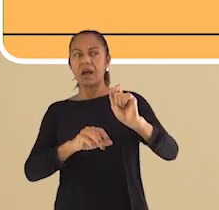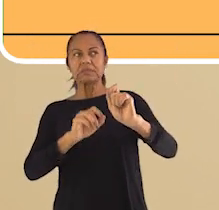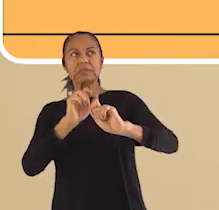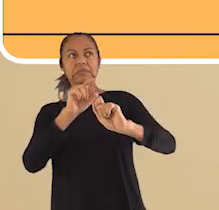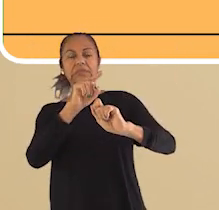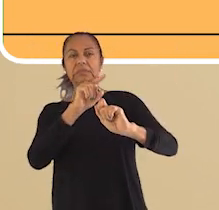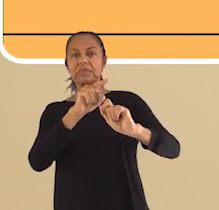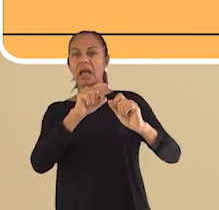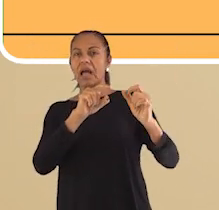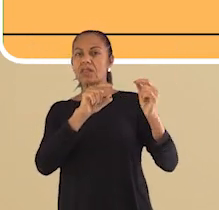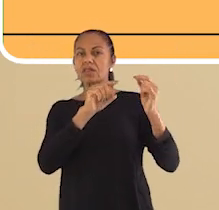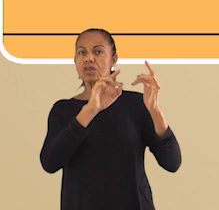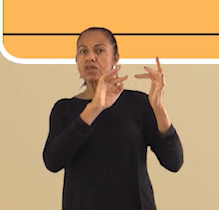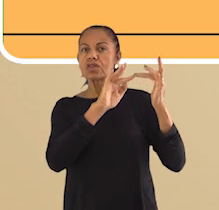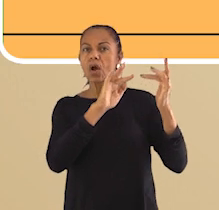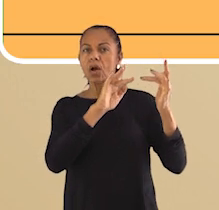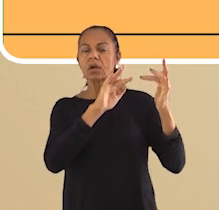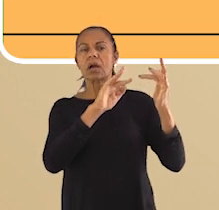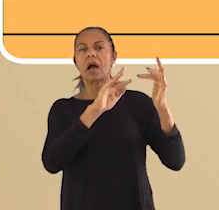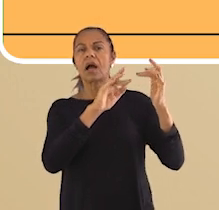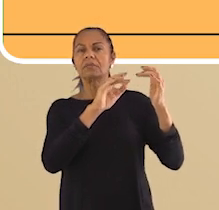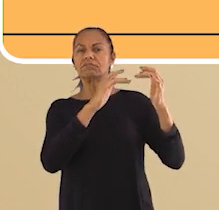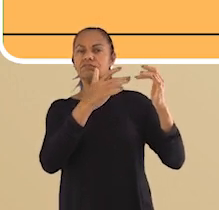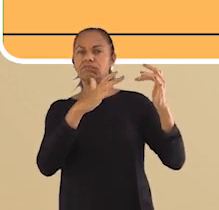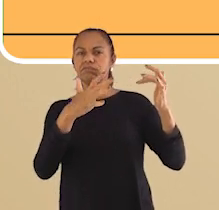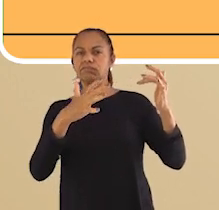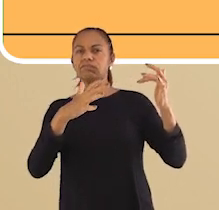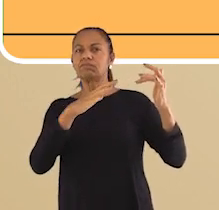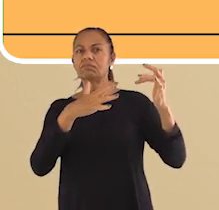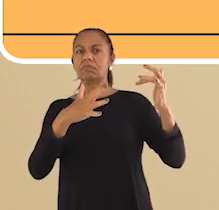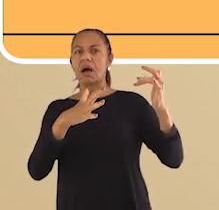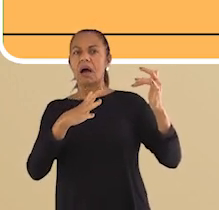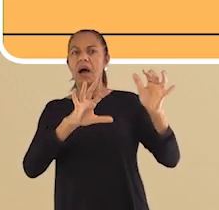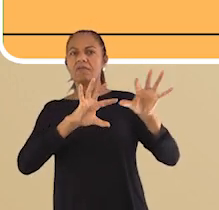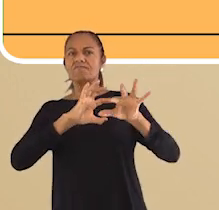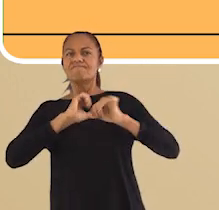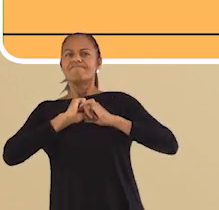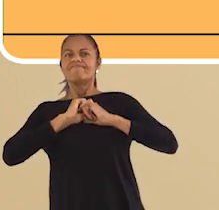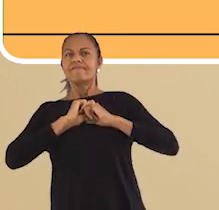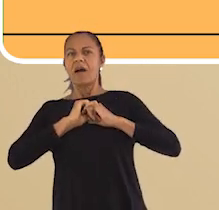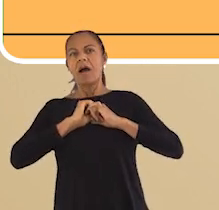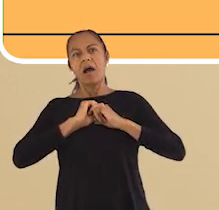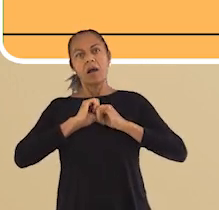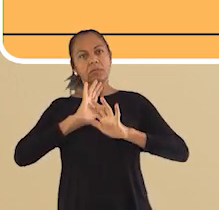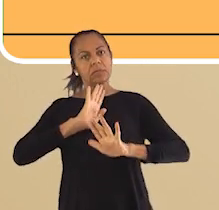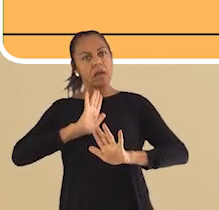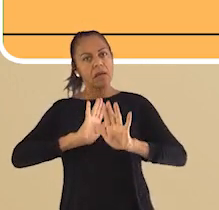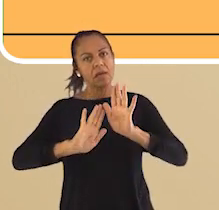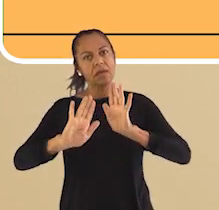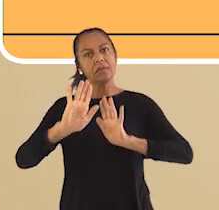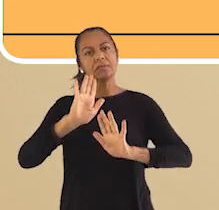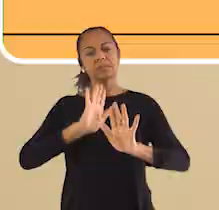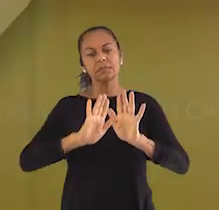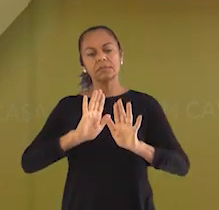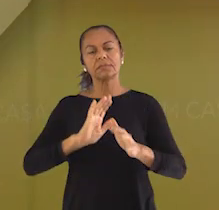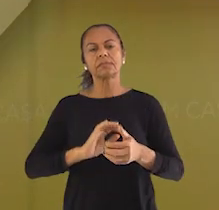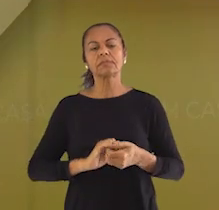Então, ao soltar pipa, tenha atenção. Não solte próximo à fiação elétrica. Tenha cuidado.